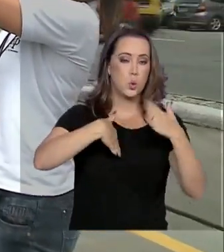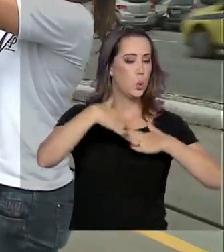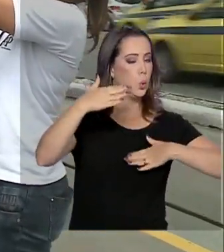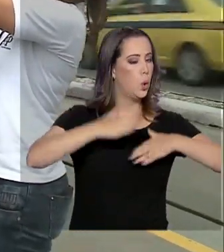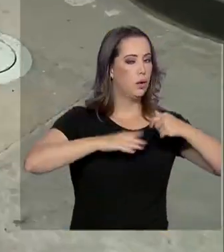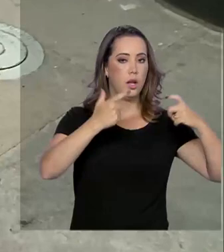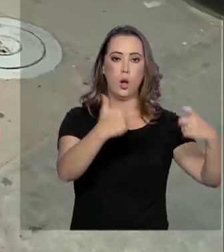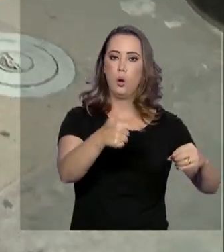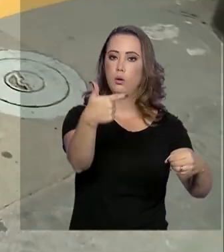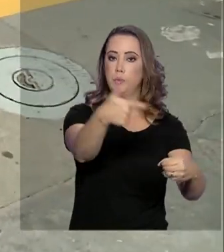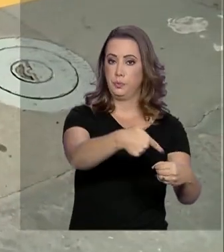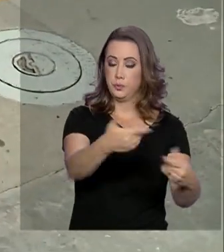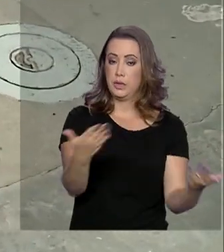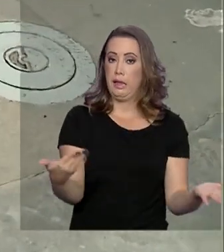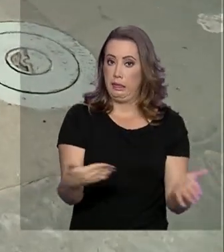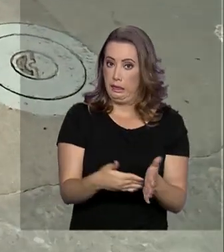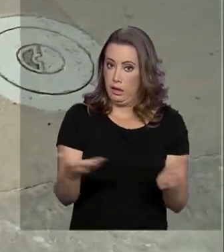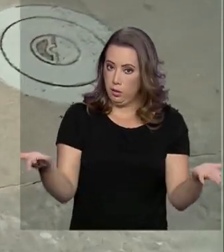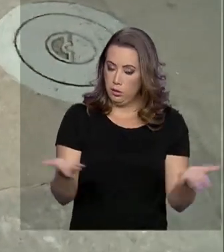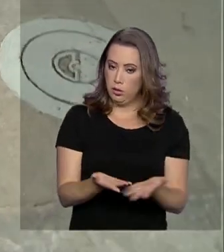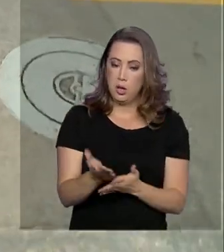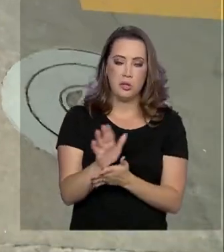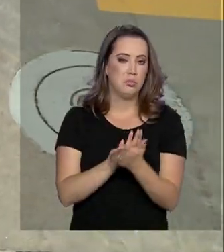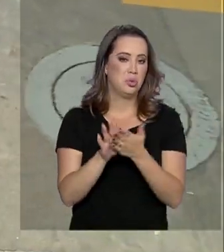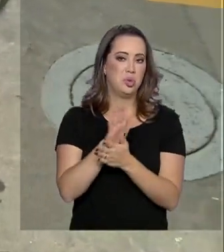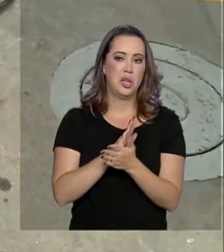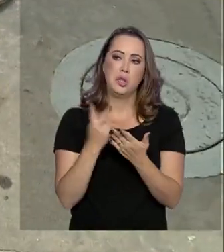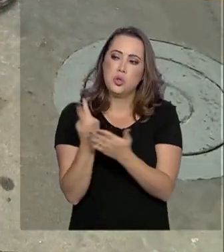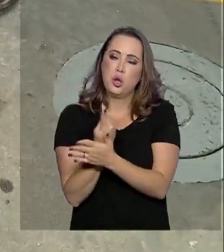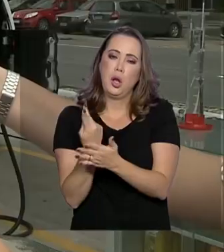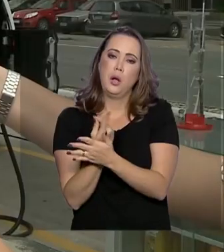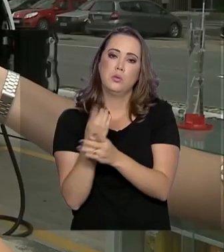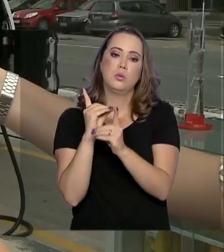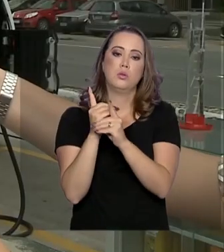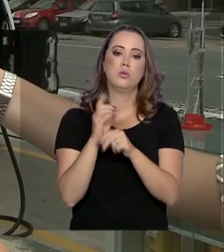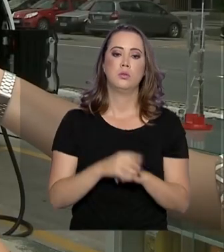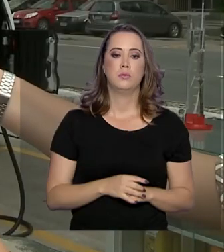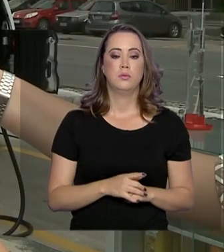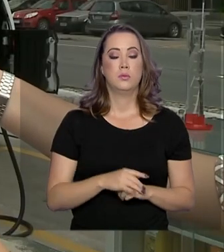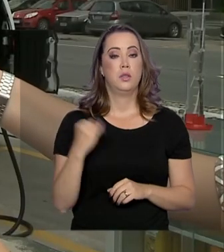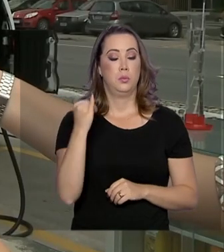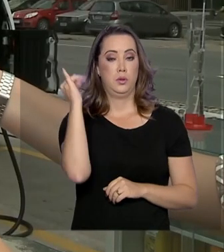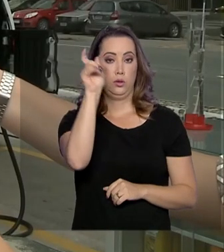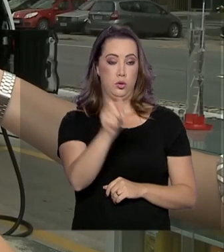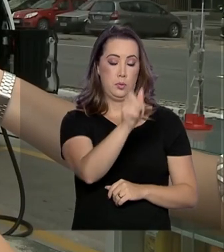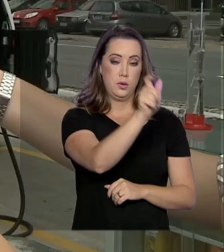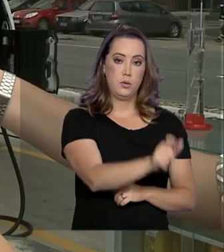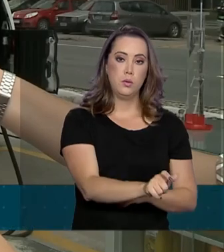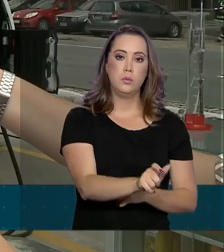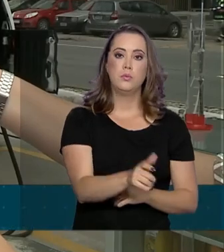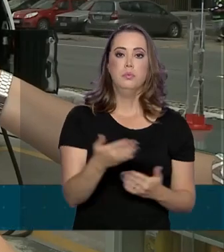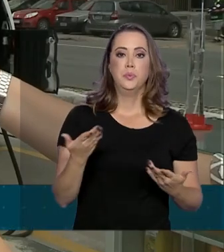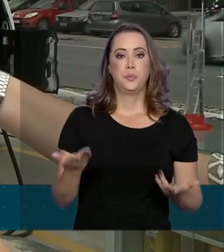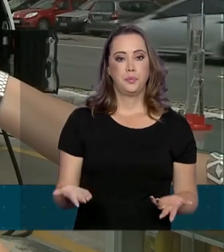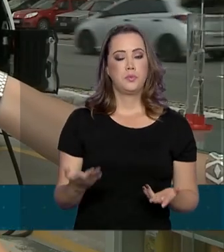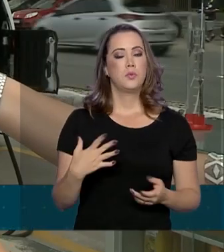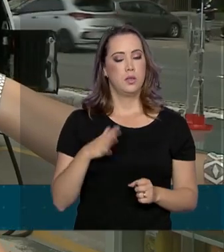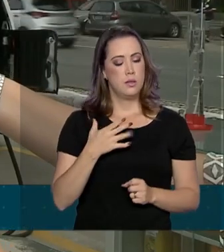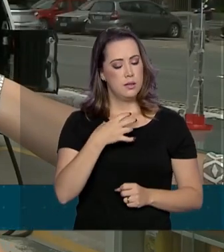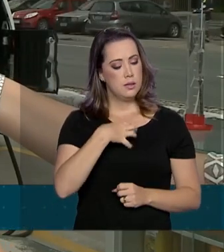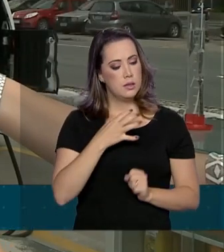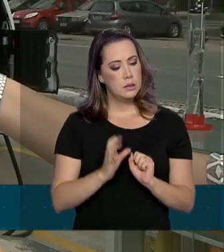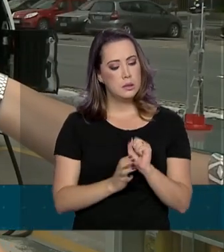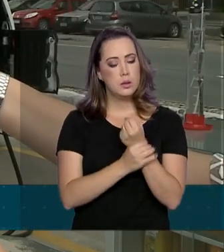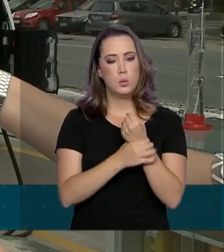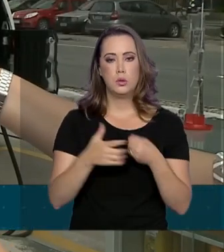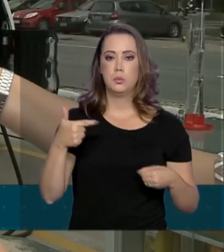qualquer posto. Até agora, nenhuma irregularidade foi encontrada. O importante do consumidor é que ele tenha segurança no